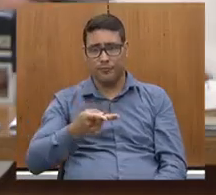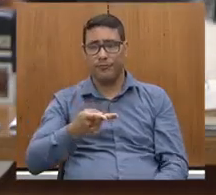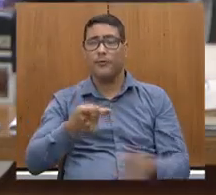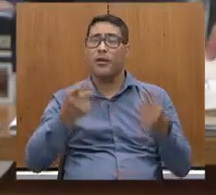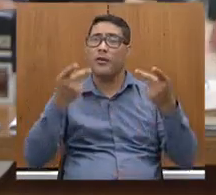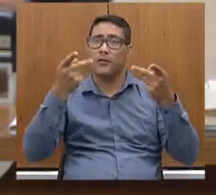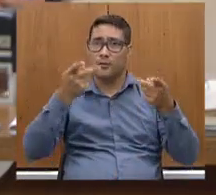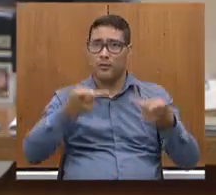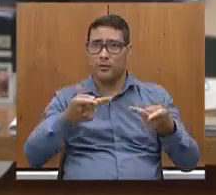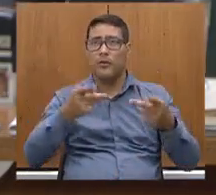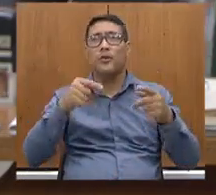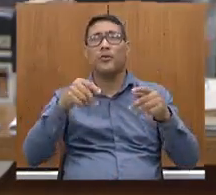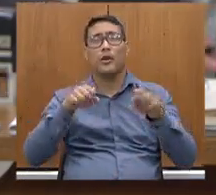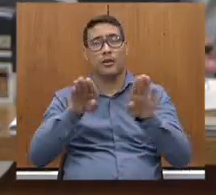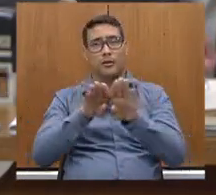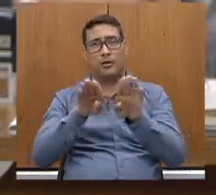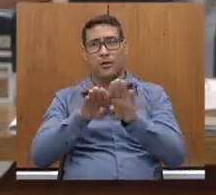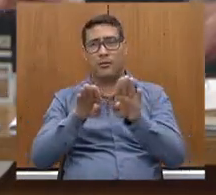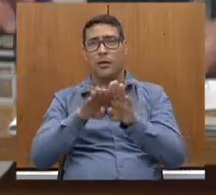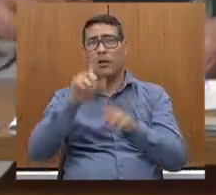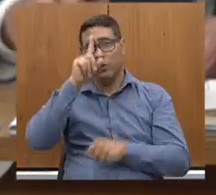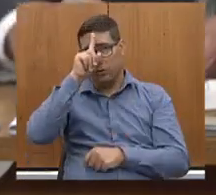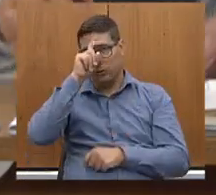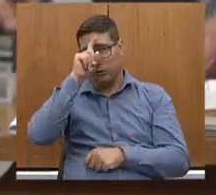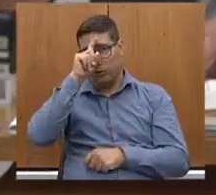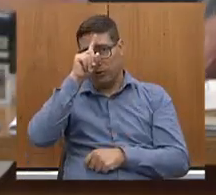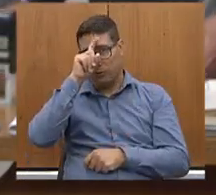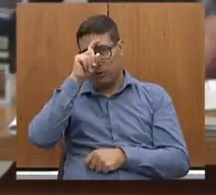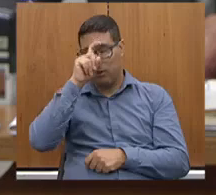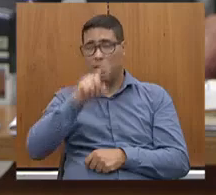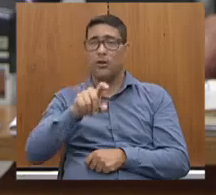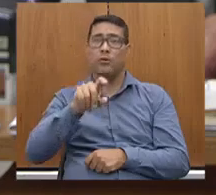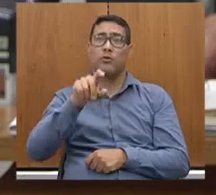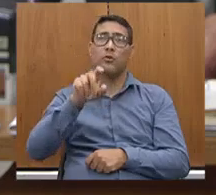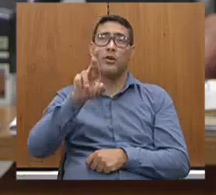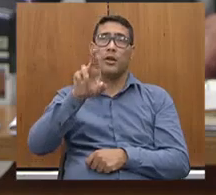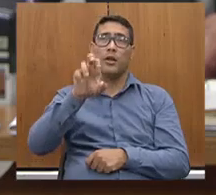reinício das obras do Hospital Regional de Governador Valadares.